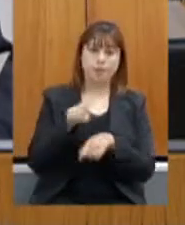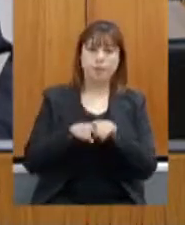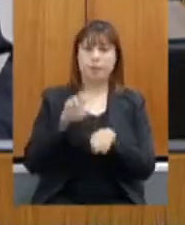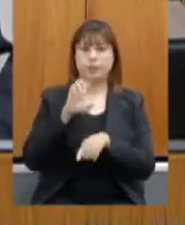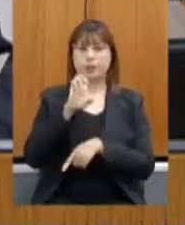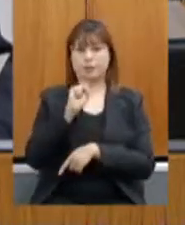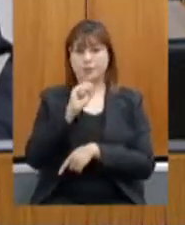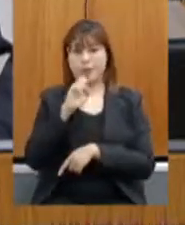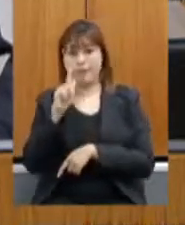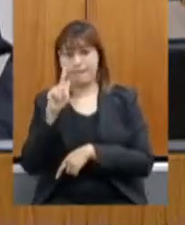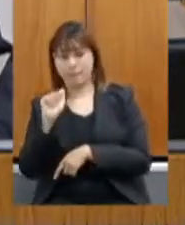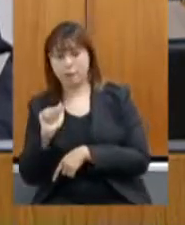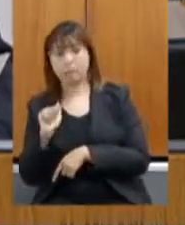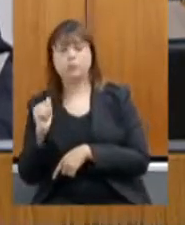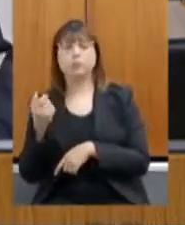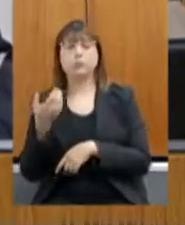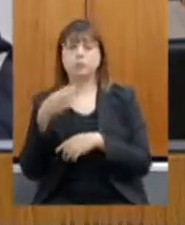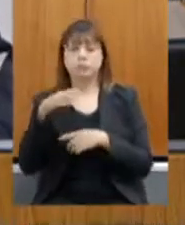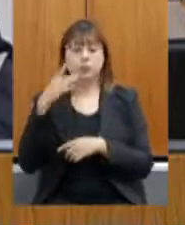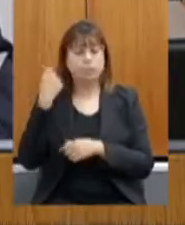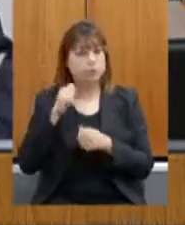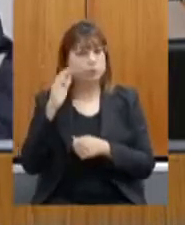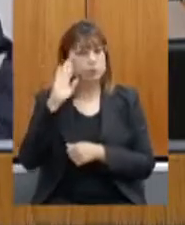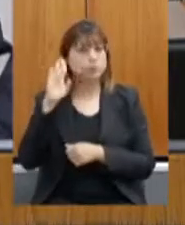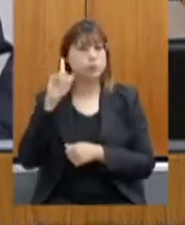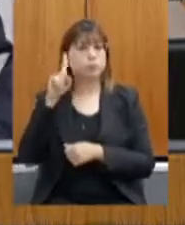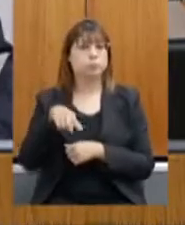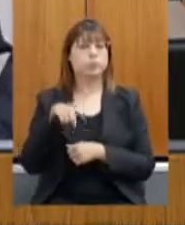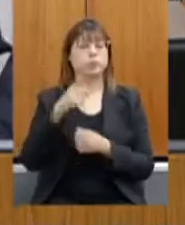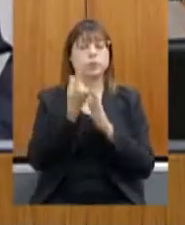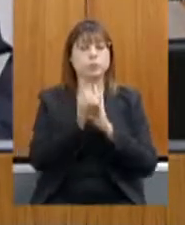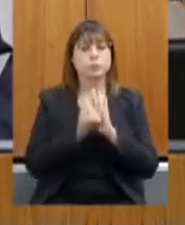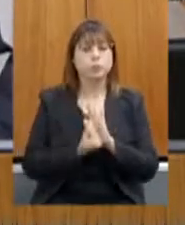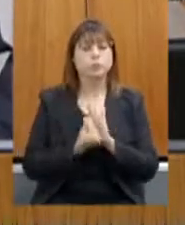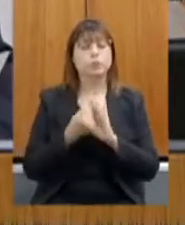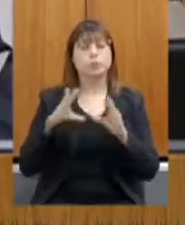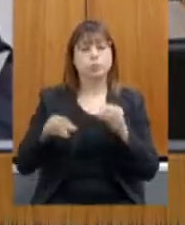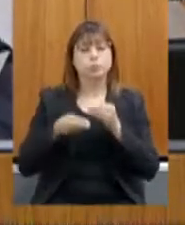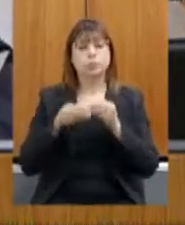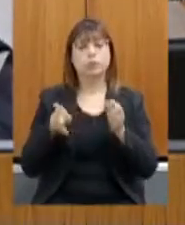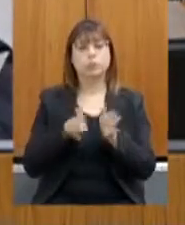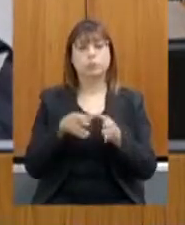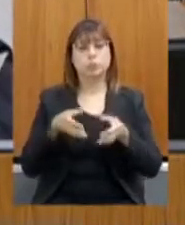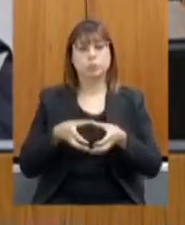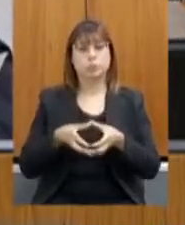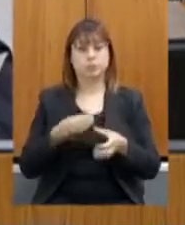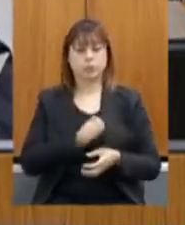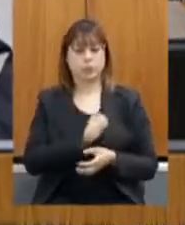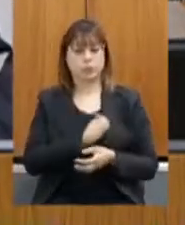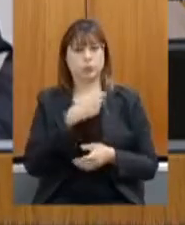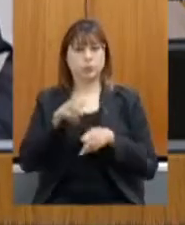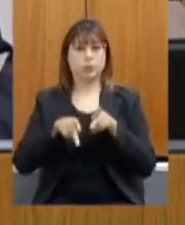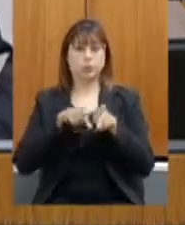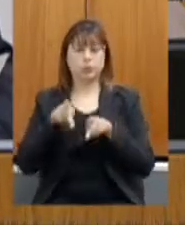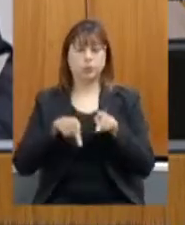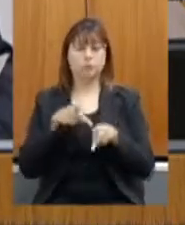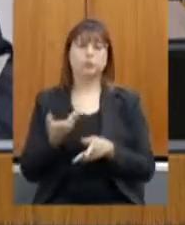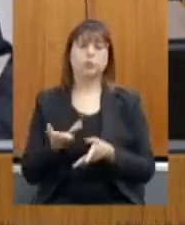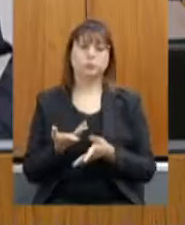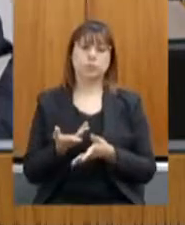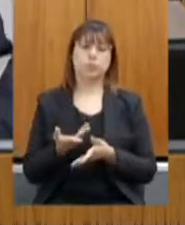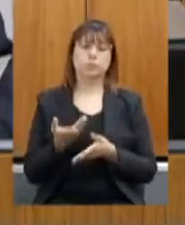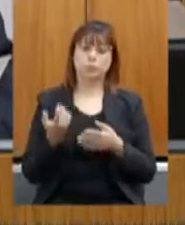que seja dada prioridade a execução orçamentária das emendas apresentadas pela Comissão de Participação Popular em